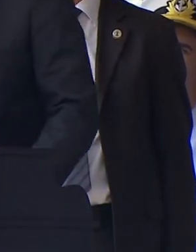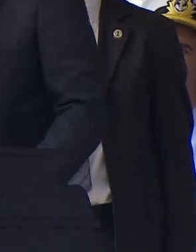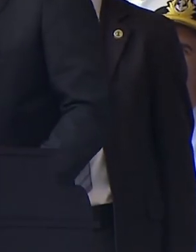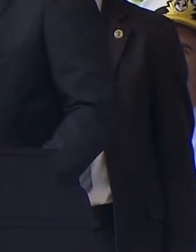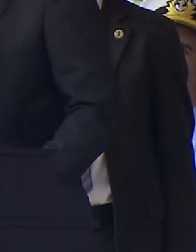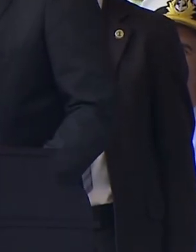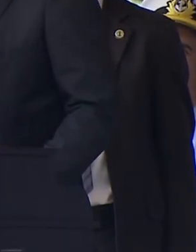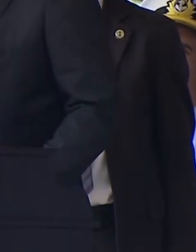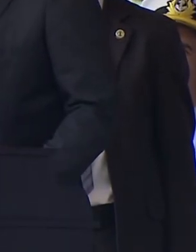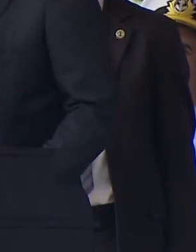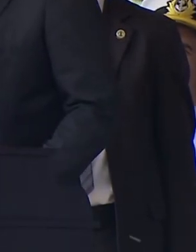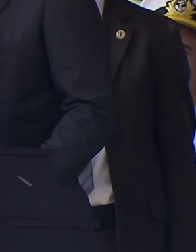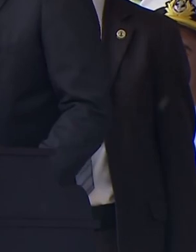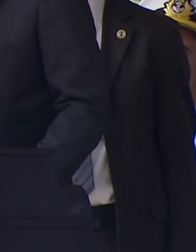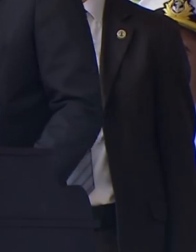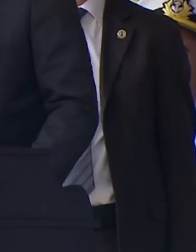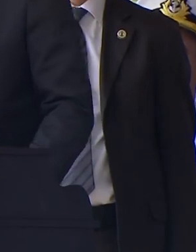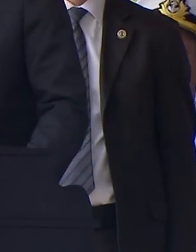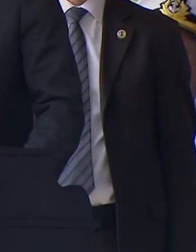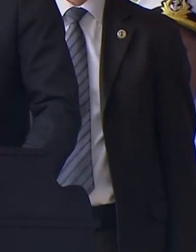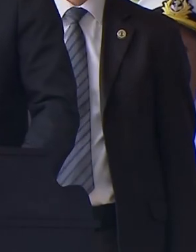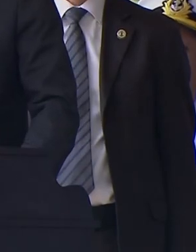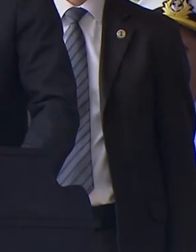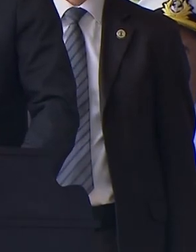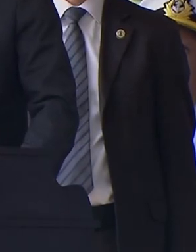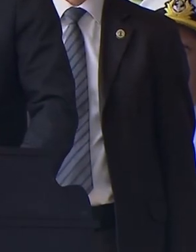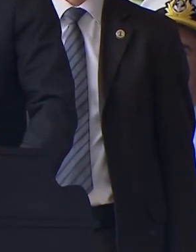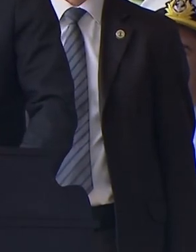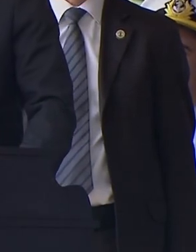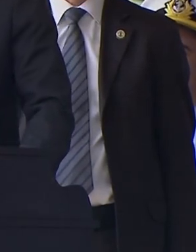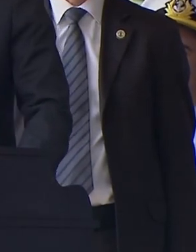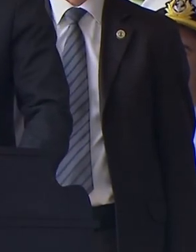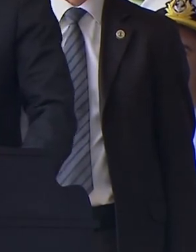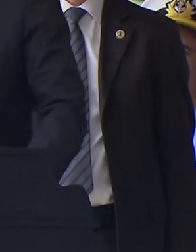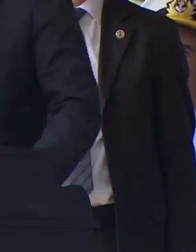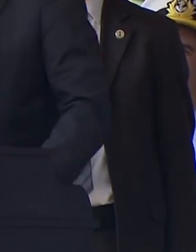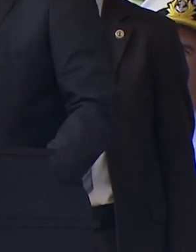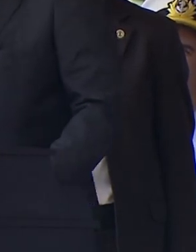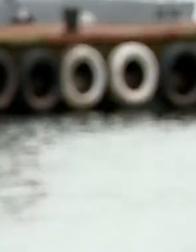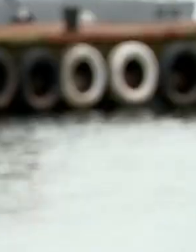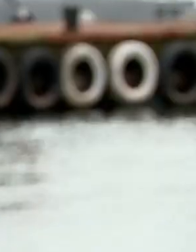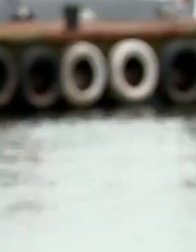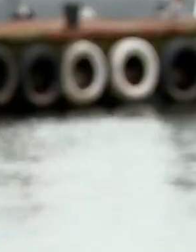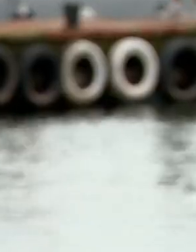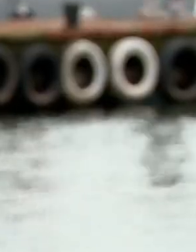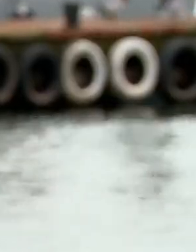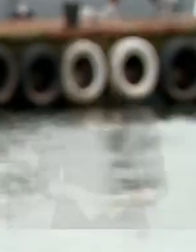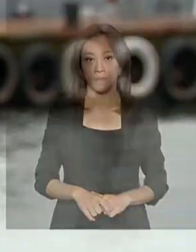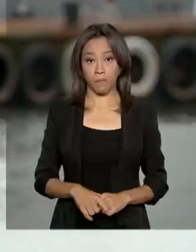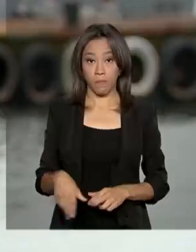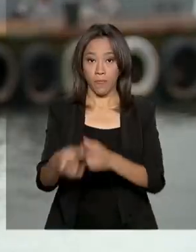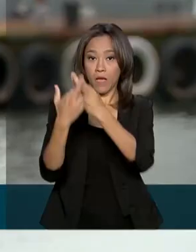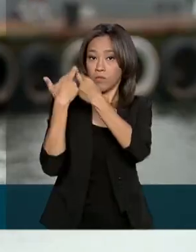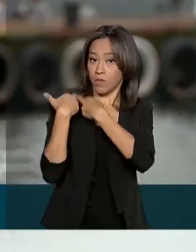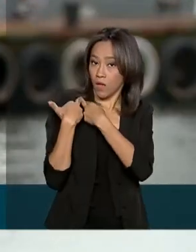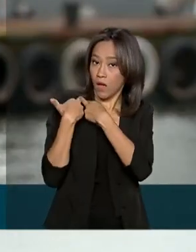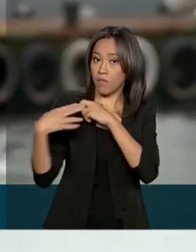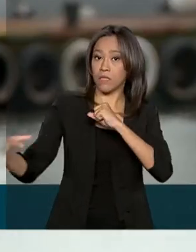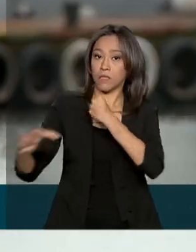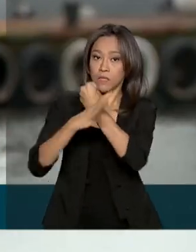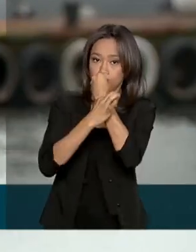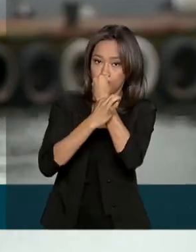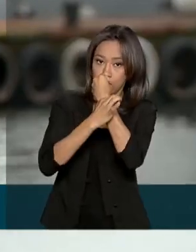desejou, os militares cumpriram com o seu papel. Responsável pela segurança e